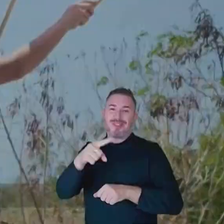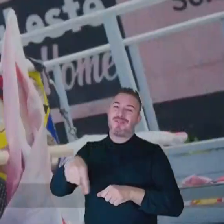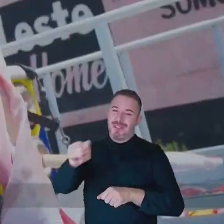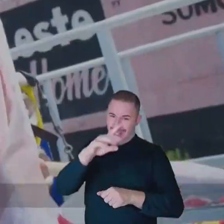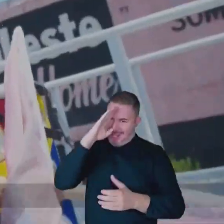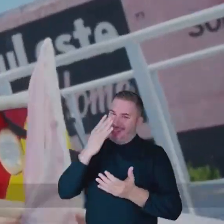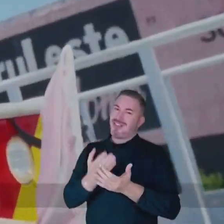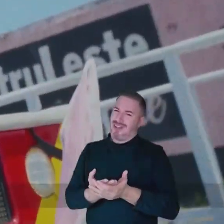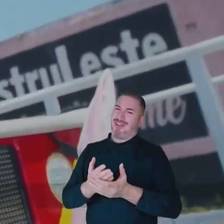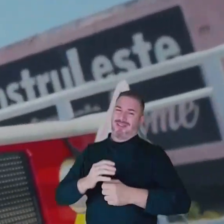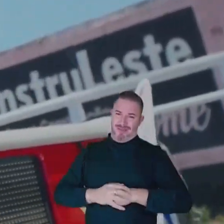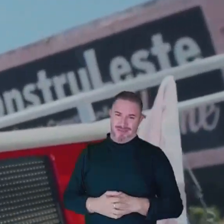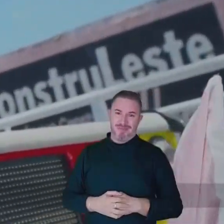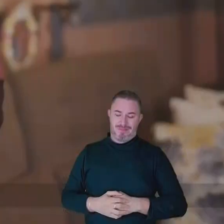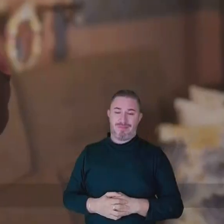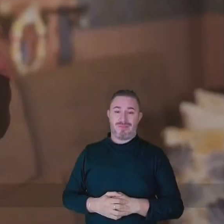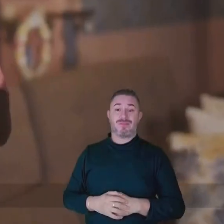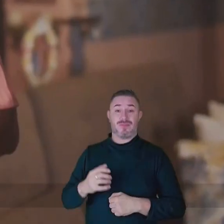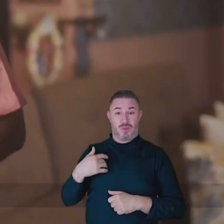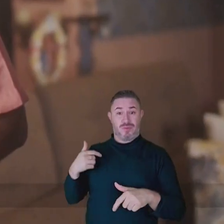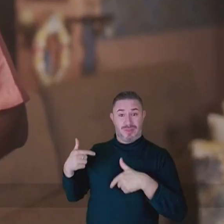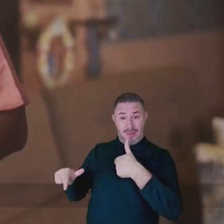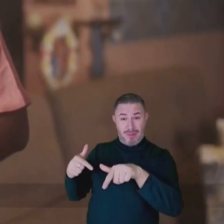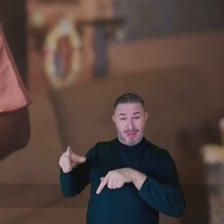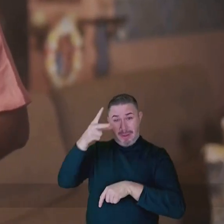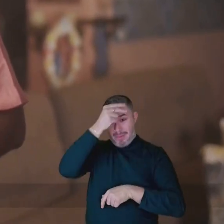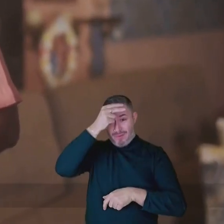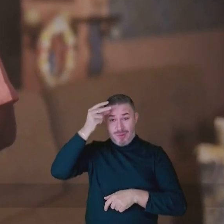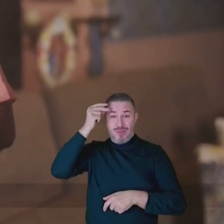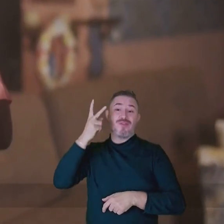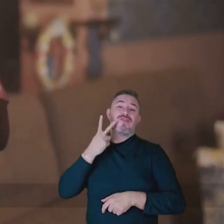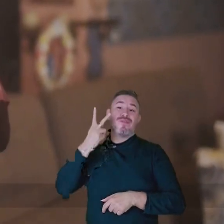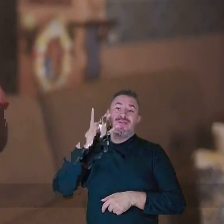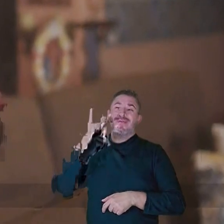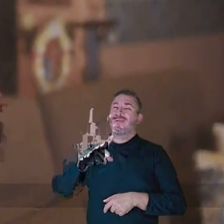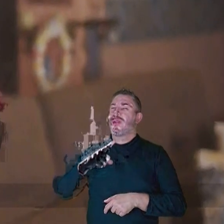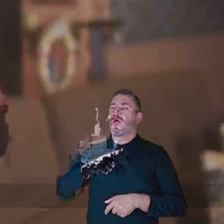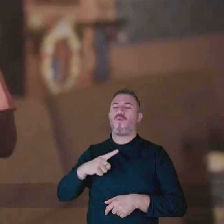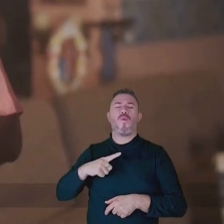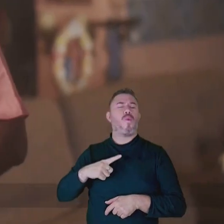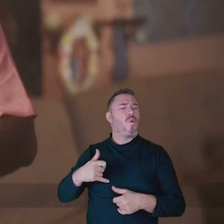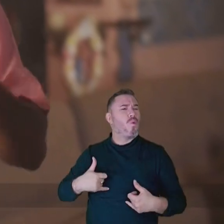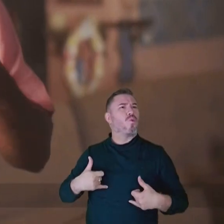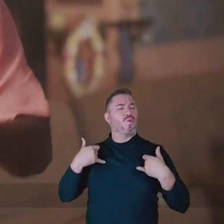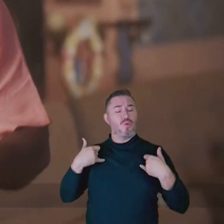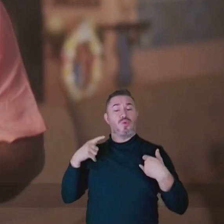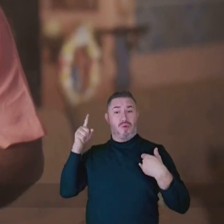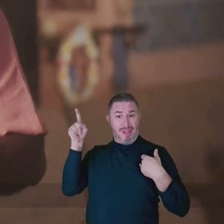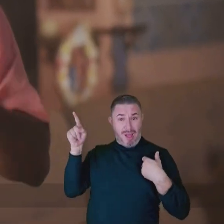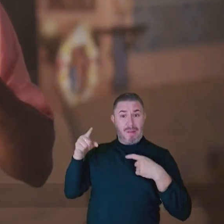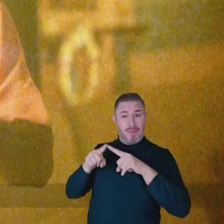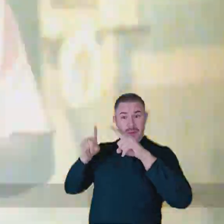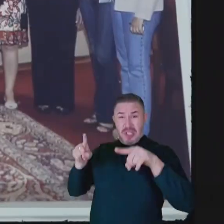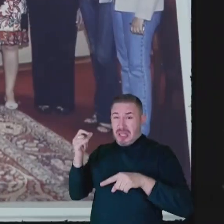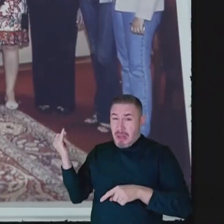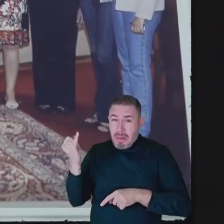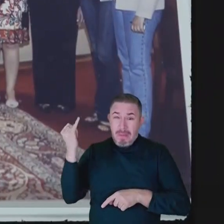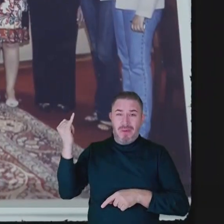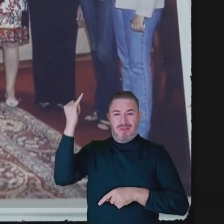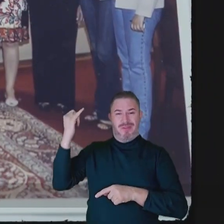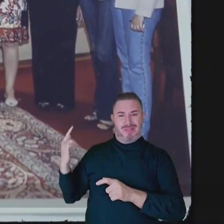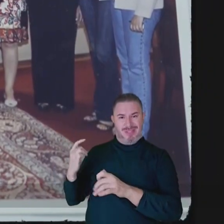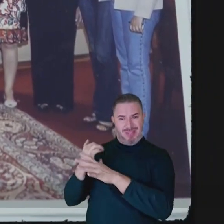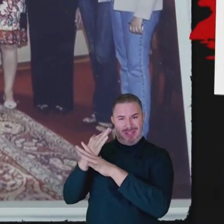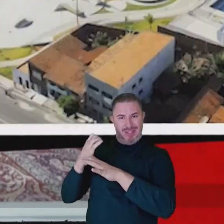nos foi concedida. Fui da Prefeitura de Fortaleza e me orgulho de lá ter conduzido os projetos muito importantes